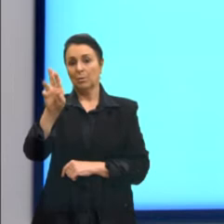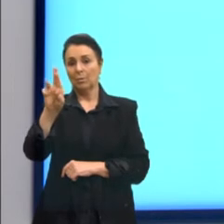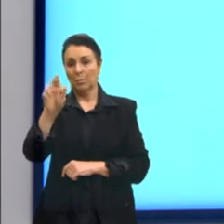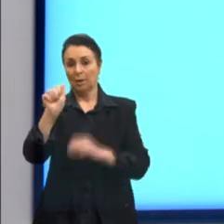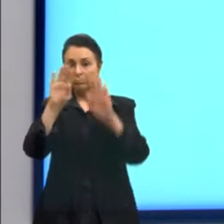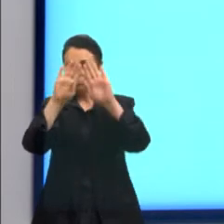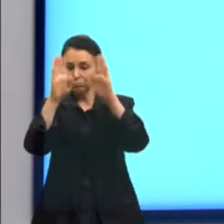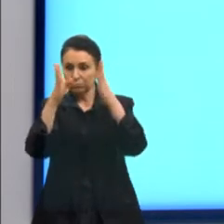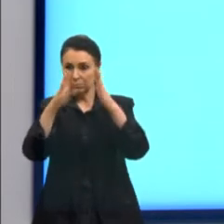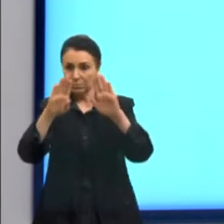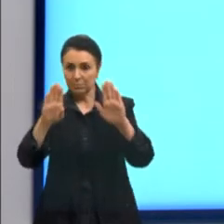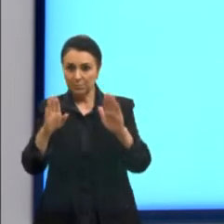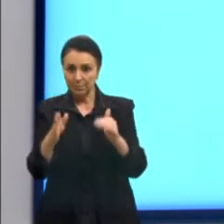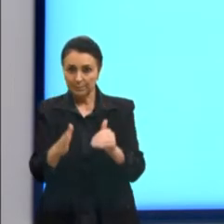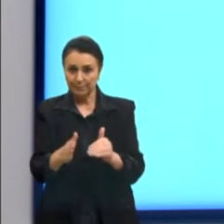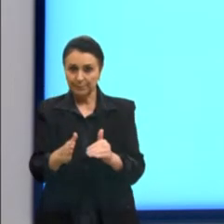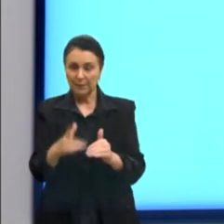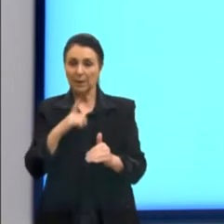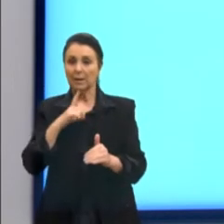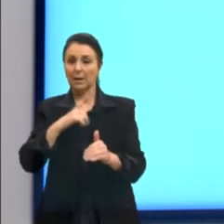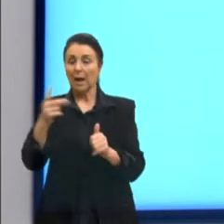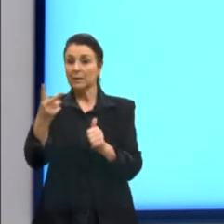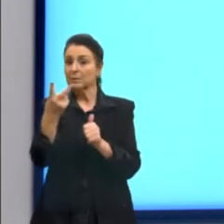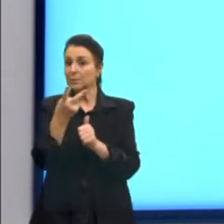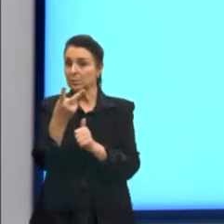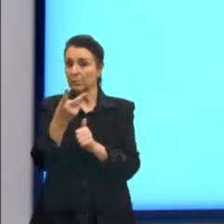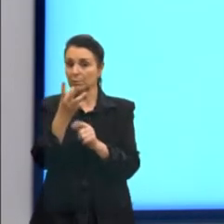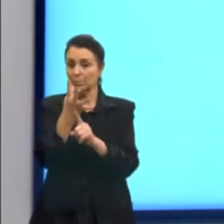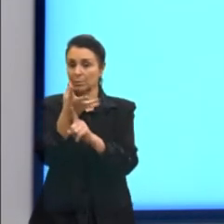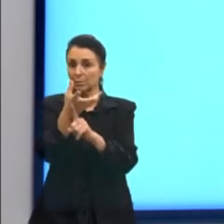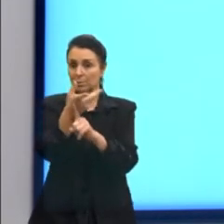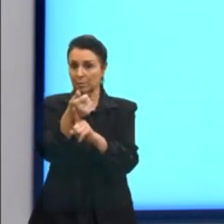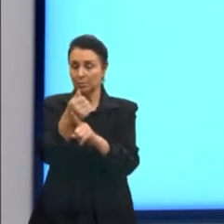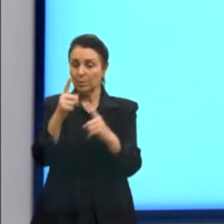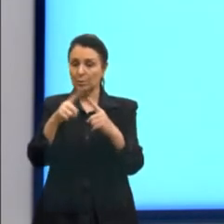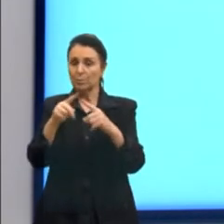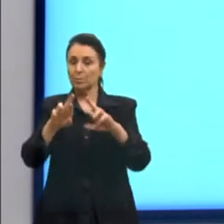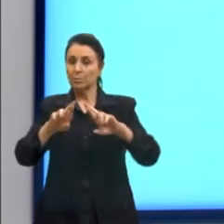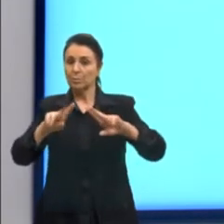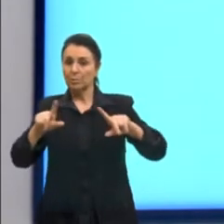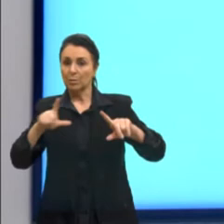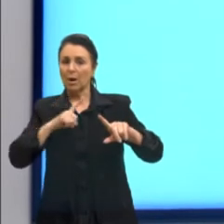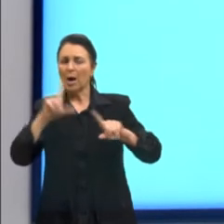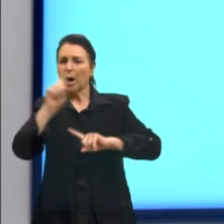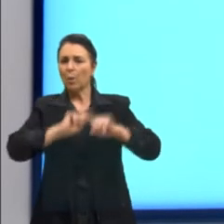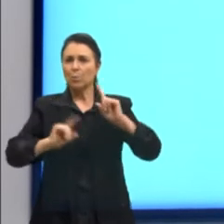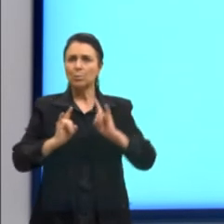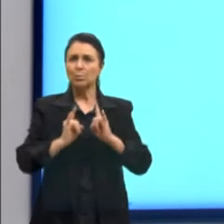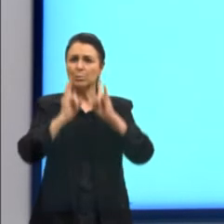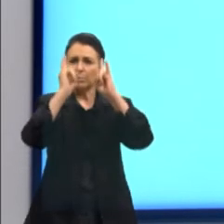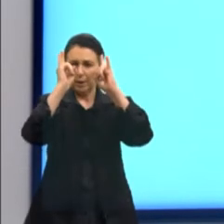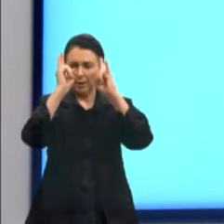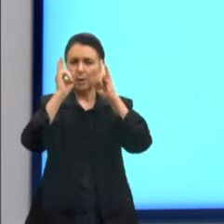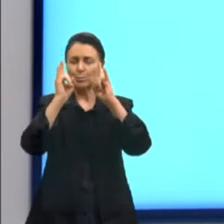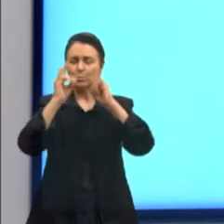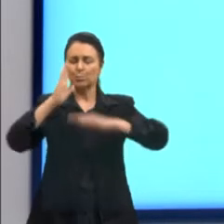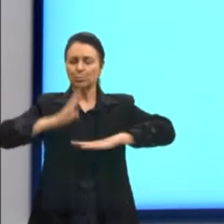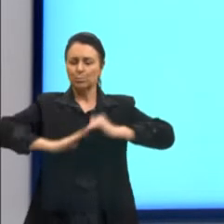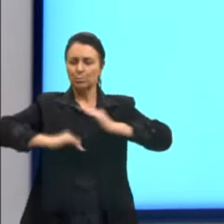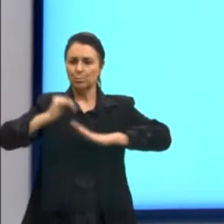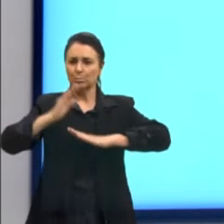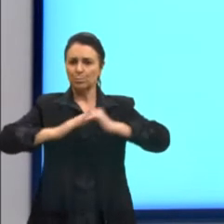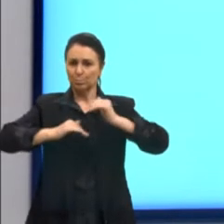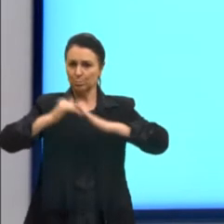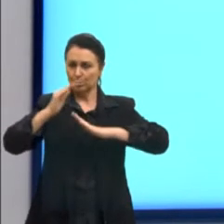arte. A gente, vale lembrar que muitos dos prédios arquitetônicos, muitas das construções